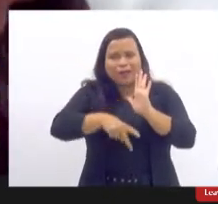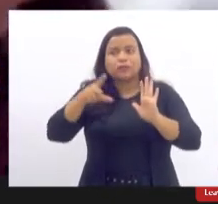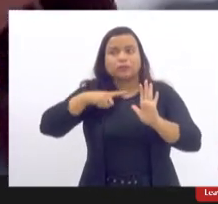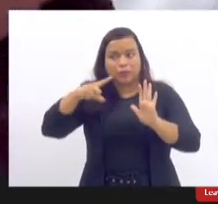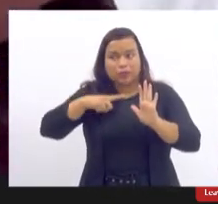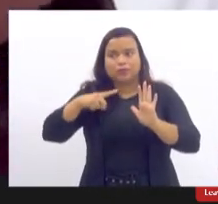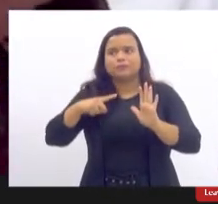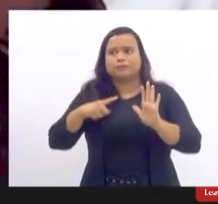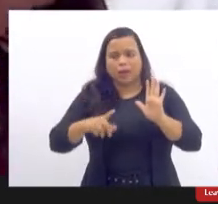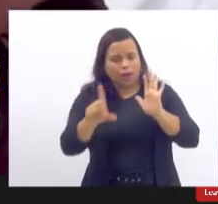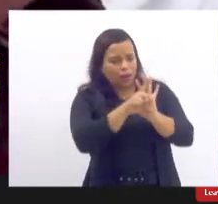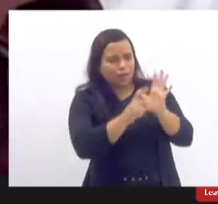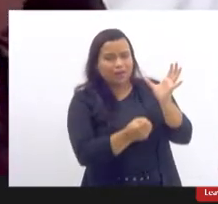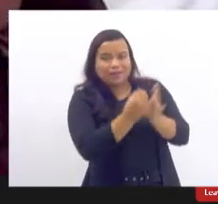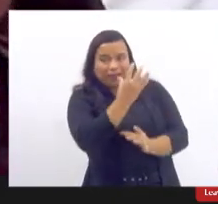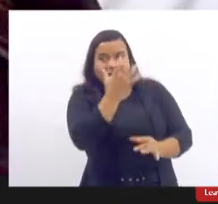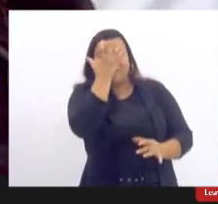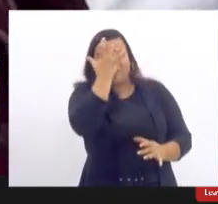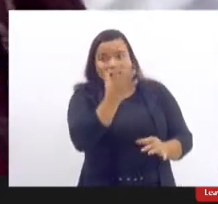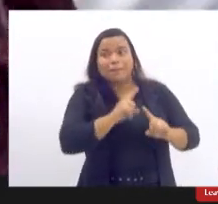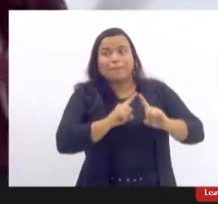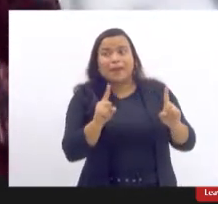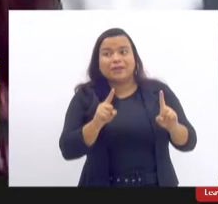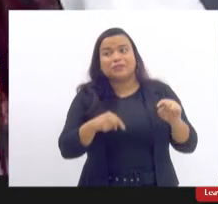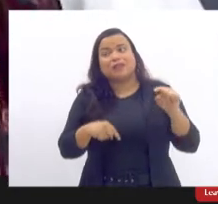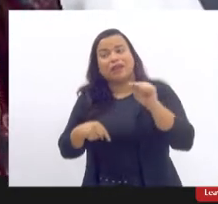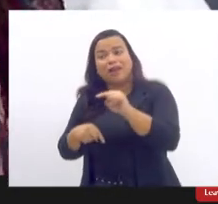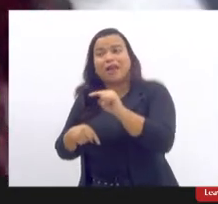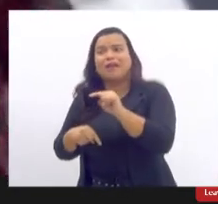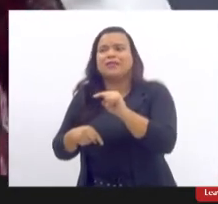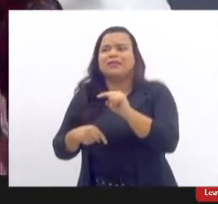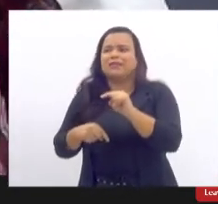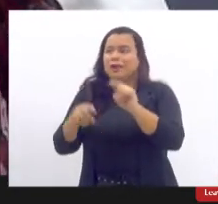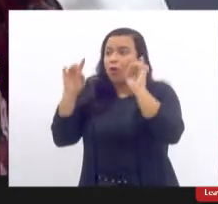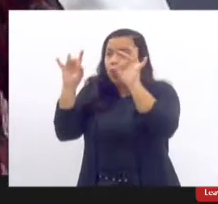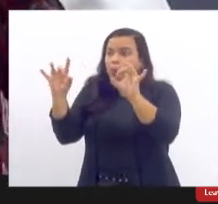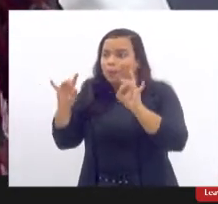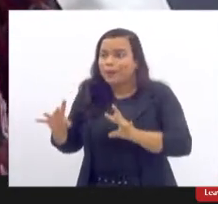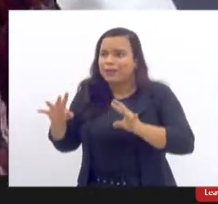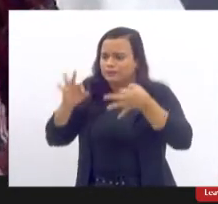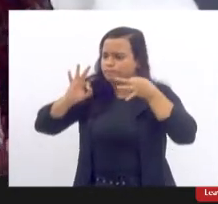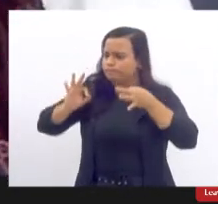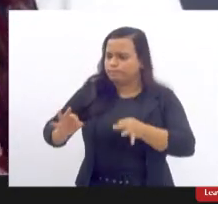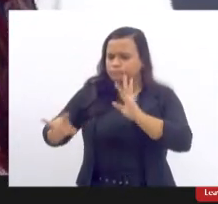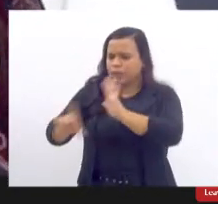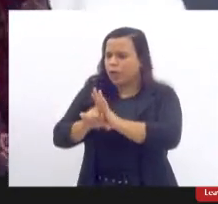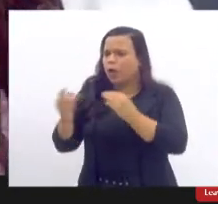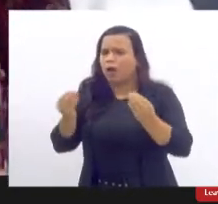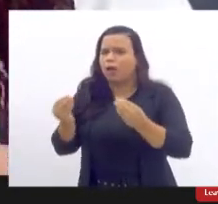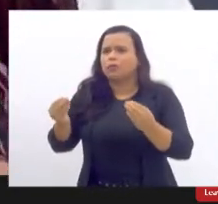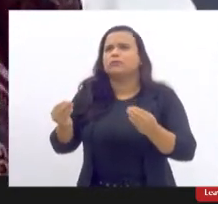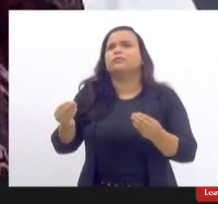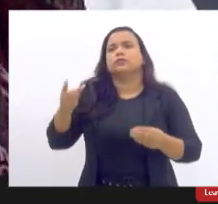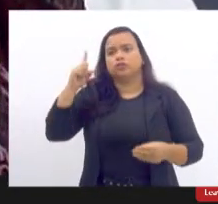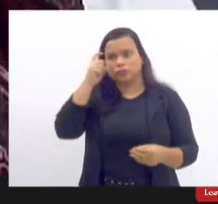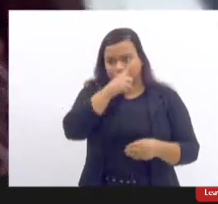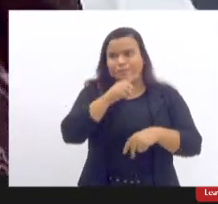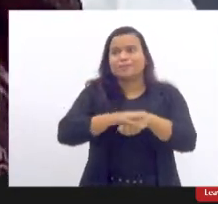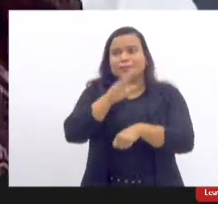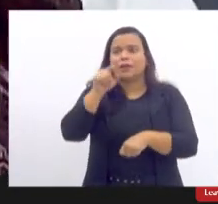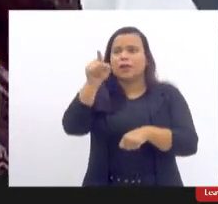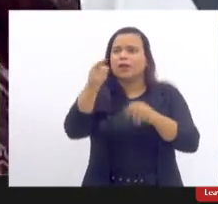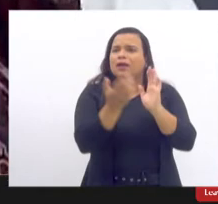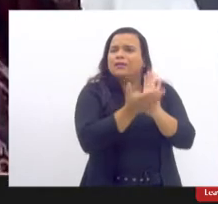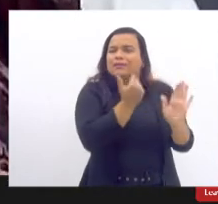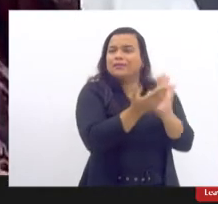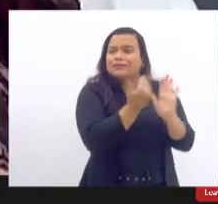a lei, é fazê-la ser cumprida. Vou mostrar aqui para vocês o mais recente caderninho do cúmplice, que estão